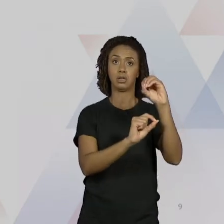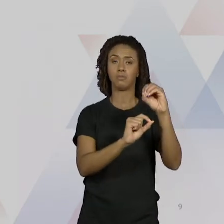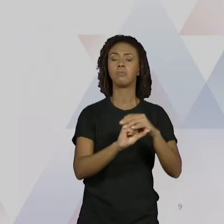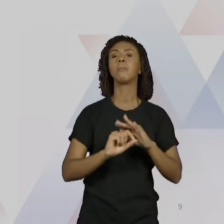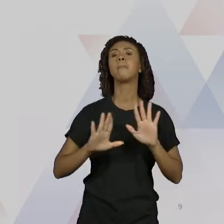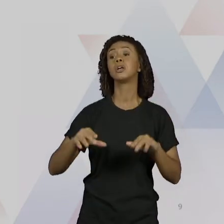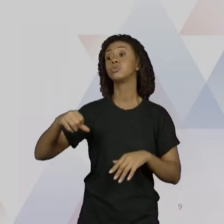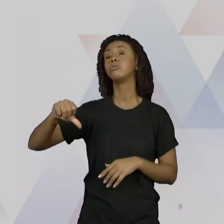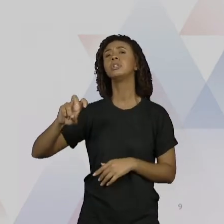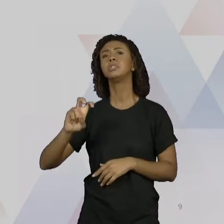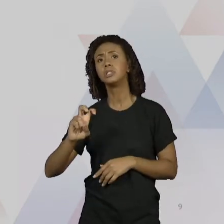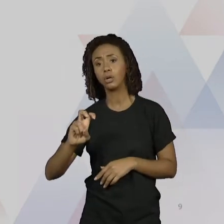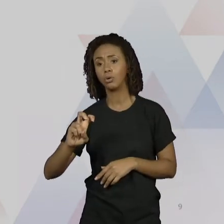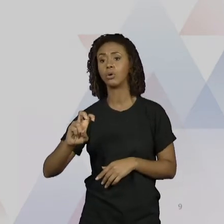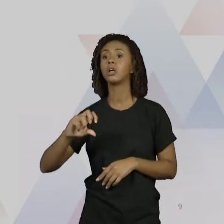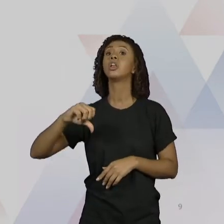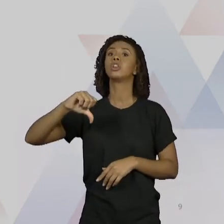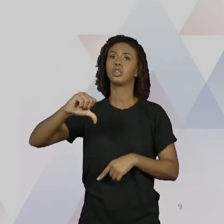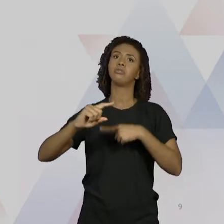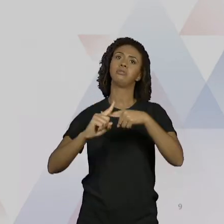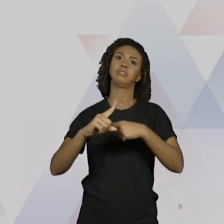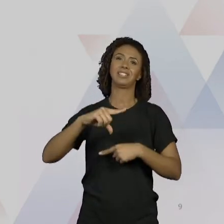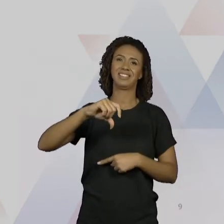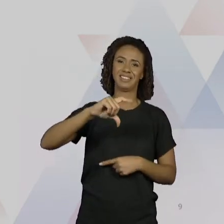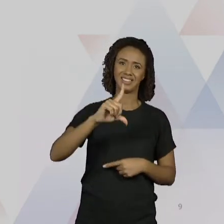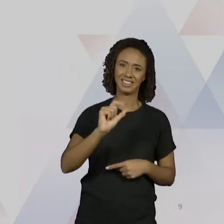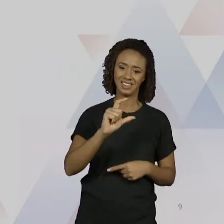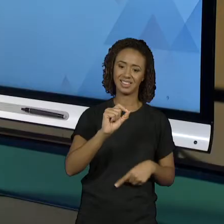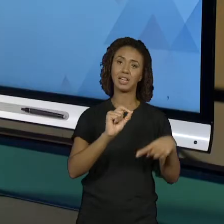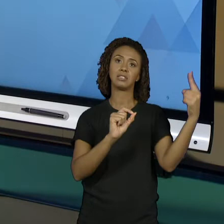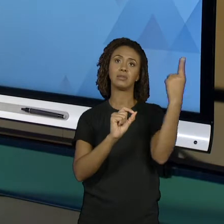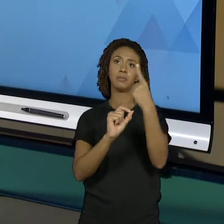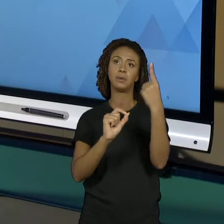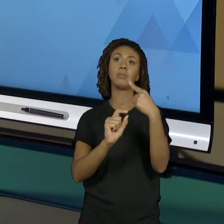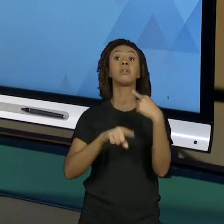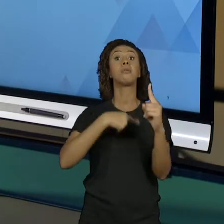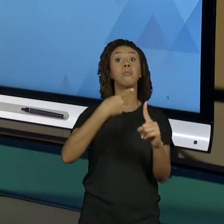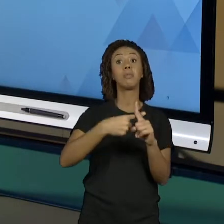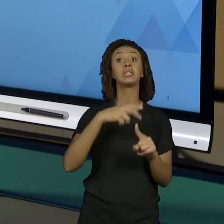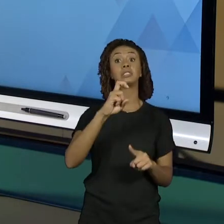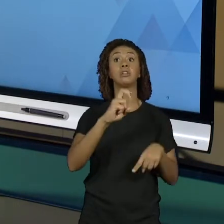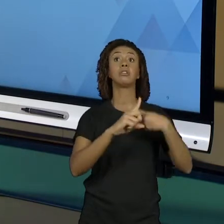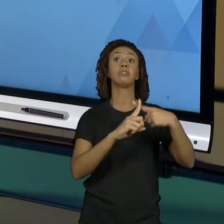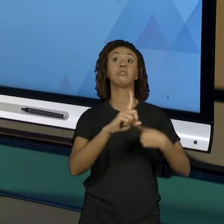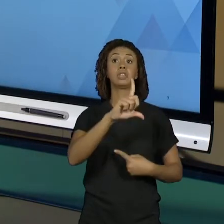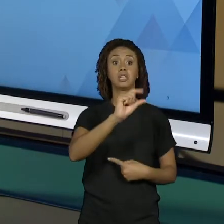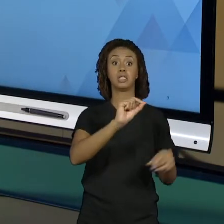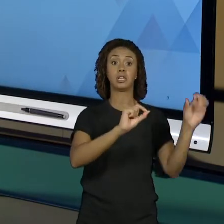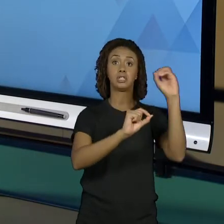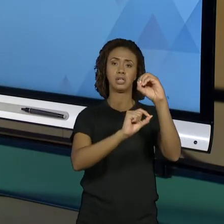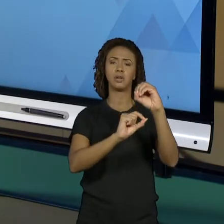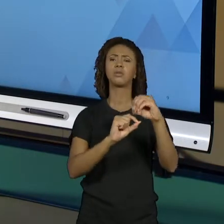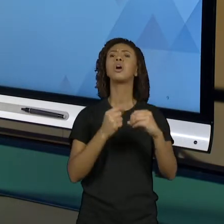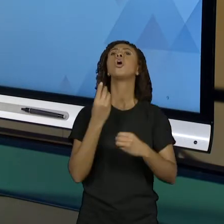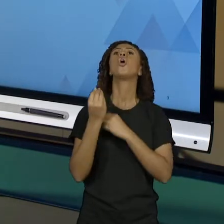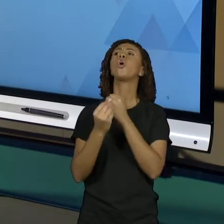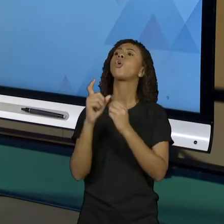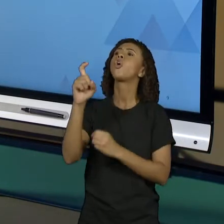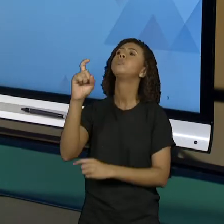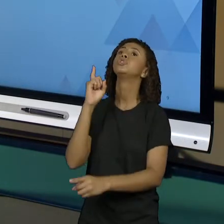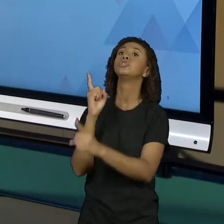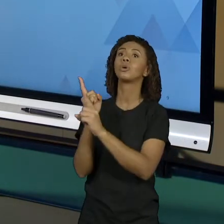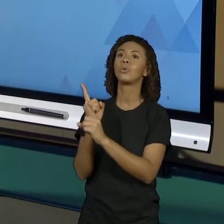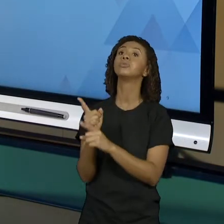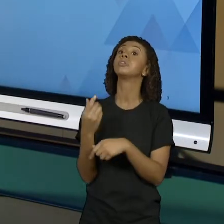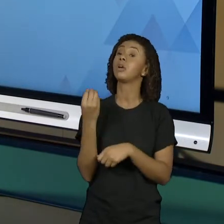10 a primeira mais 5 vezes 10 elevado a 0. Vamos usar isso para tentar achar o valor do x. isso. É bom a gente fazer uma vez